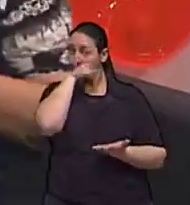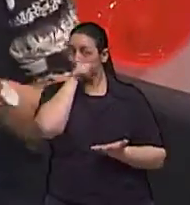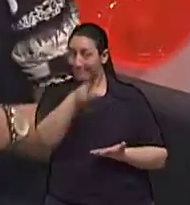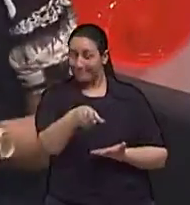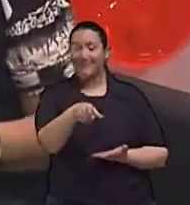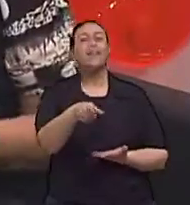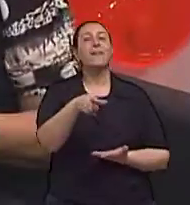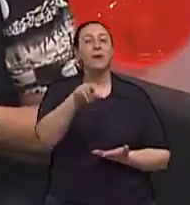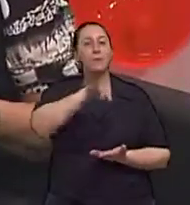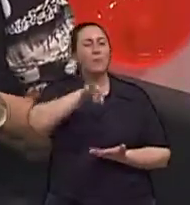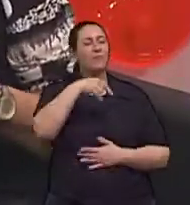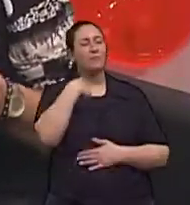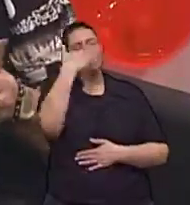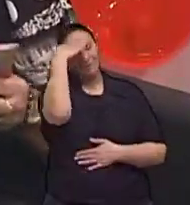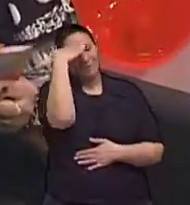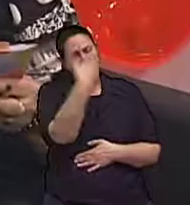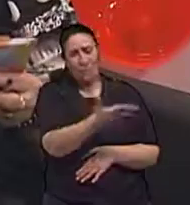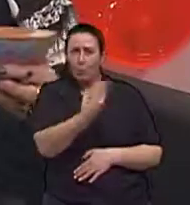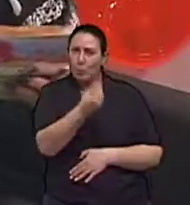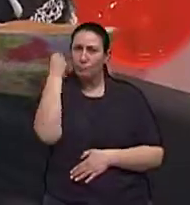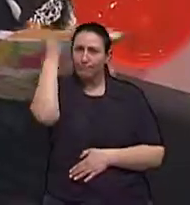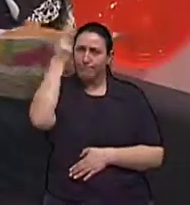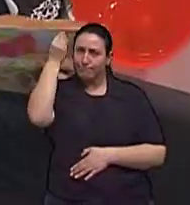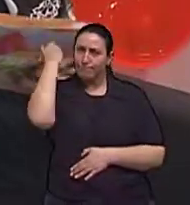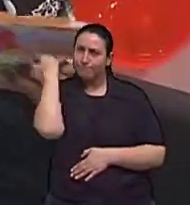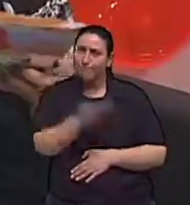muito bom Ivan eu te agradeço muito